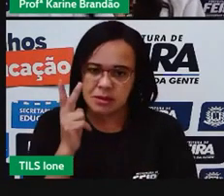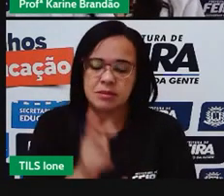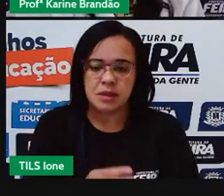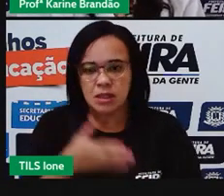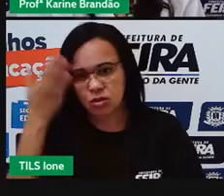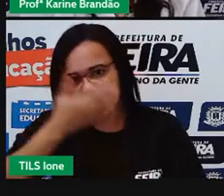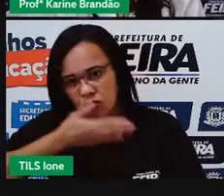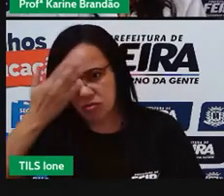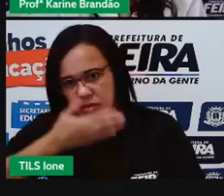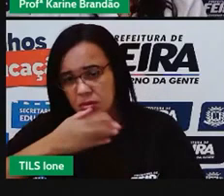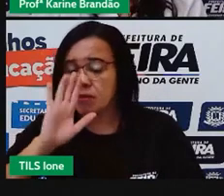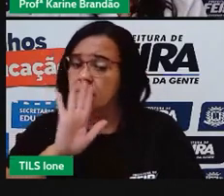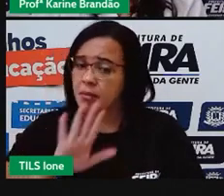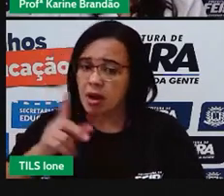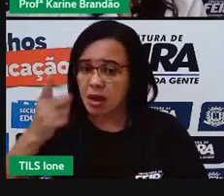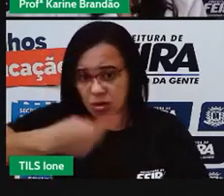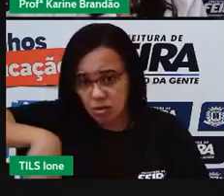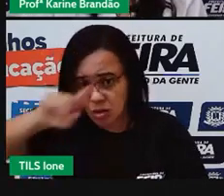nós consumimos.